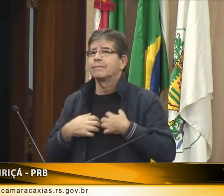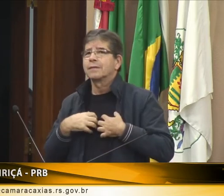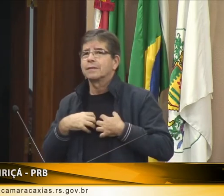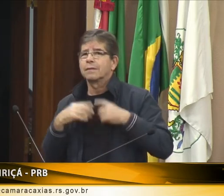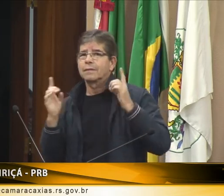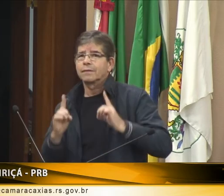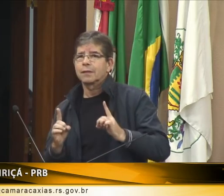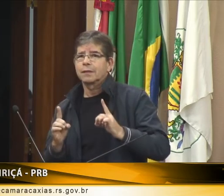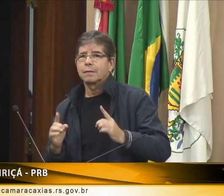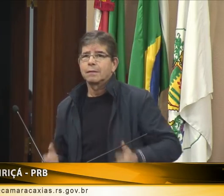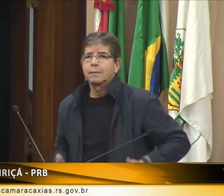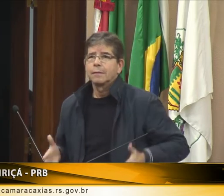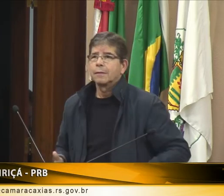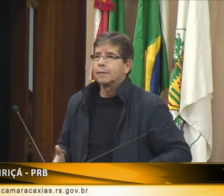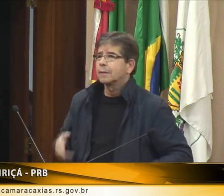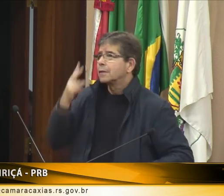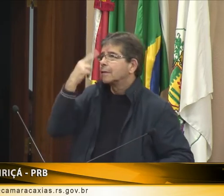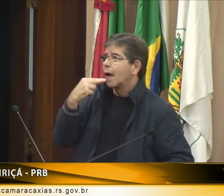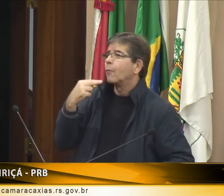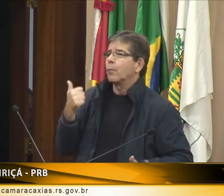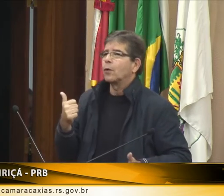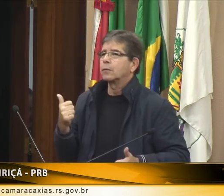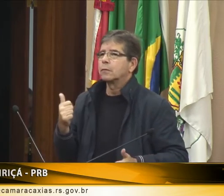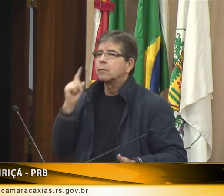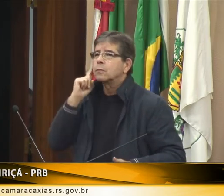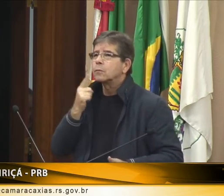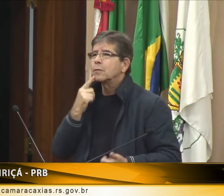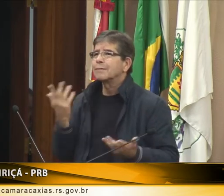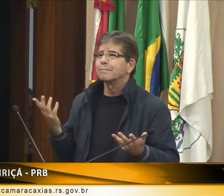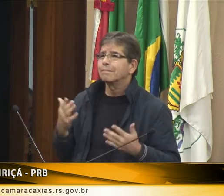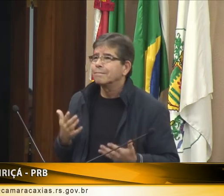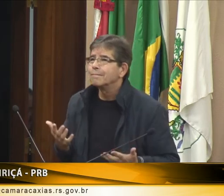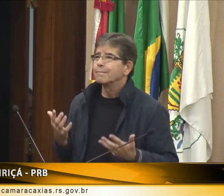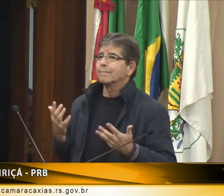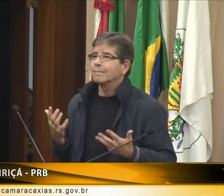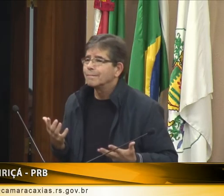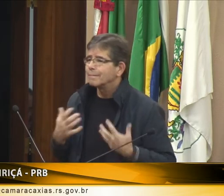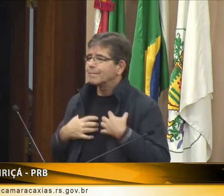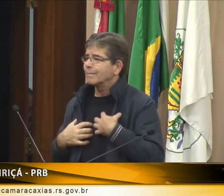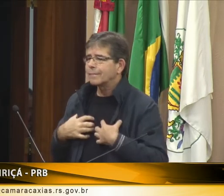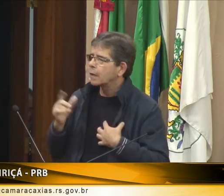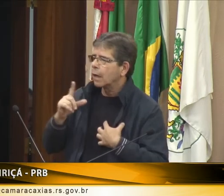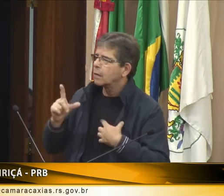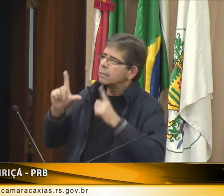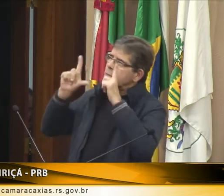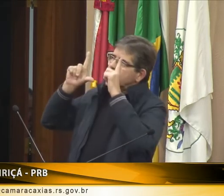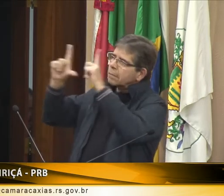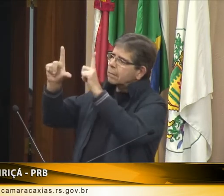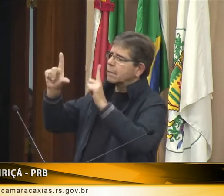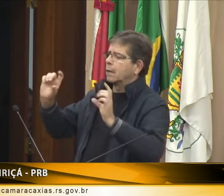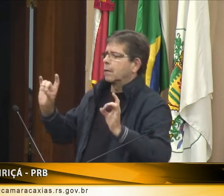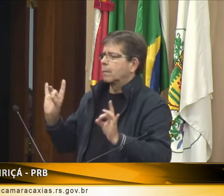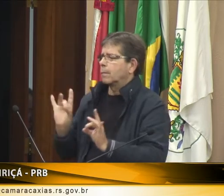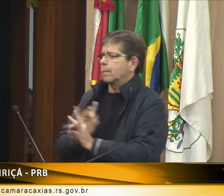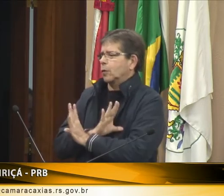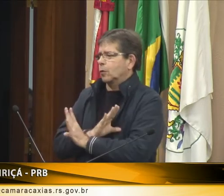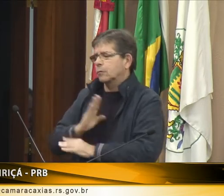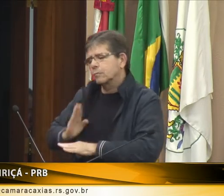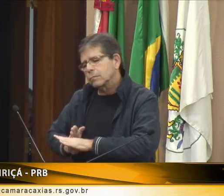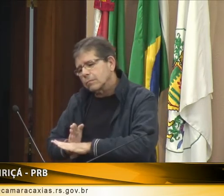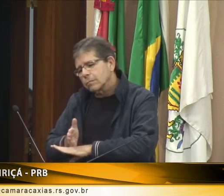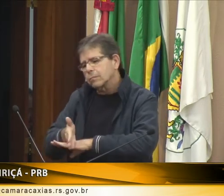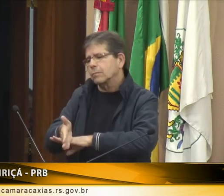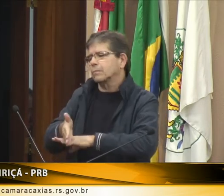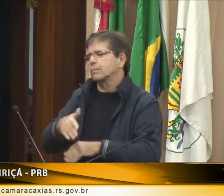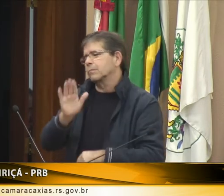Aí o surdo chega, percebe, essa é a fila de deficiente, tem o cadeirante, tem o cego e eu, surdo. Eu preciso também